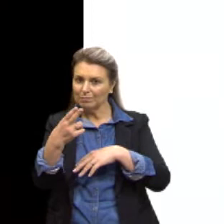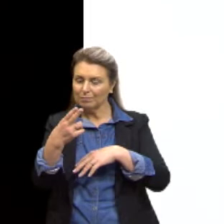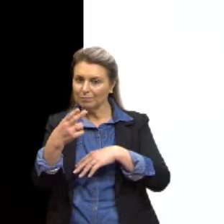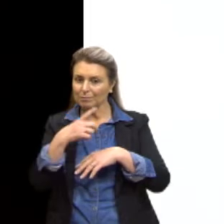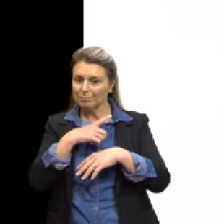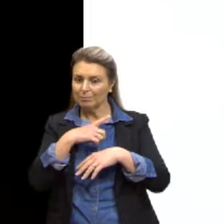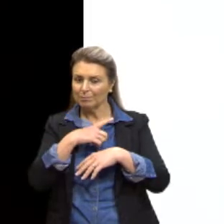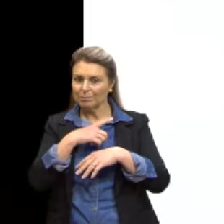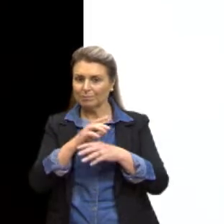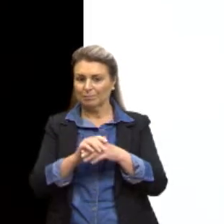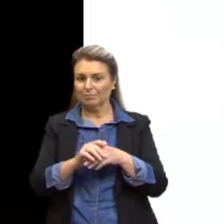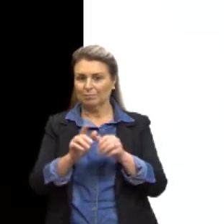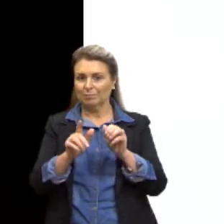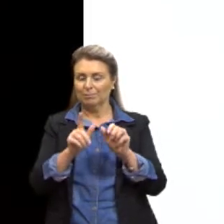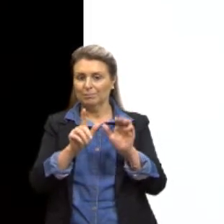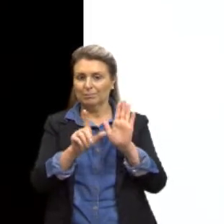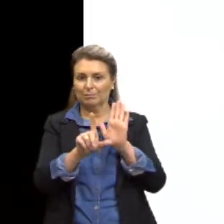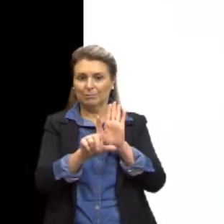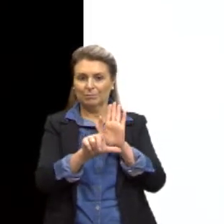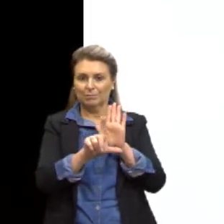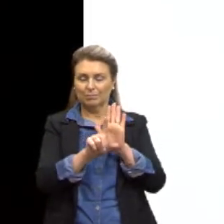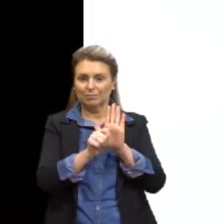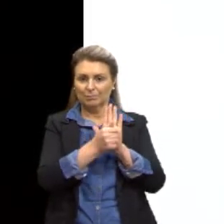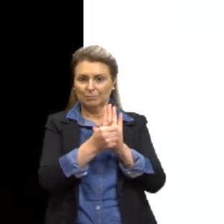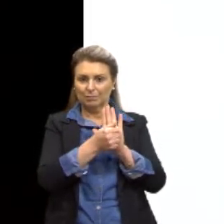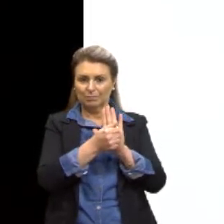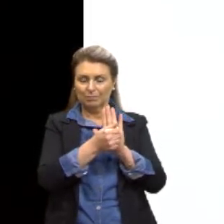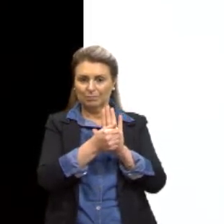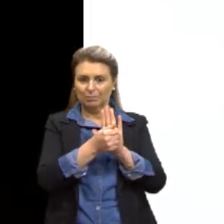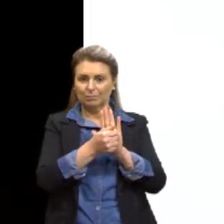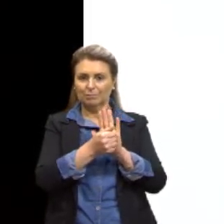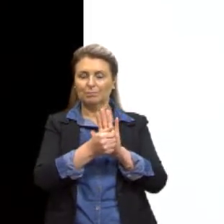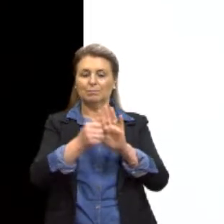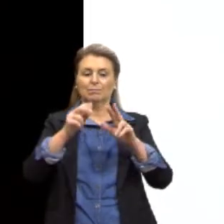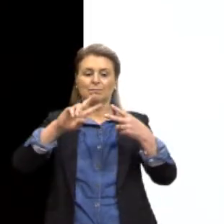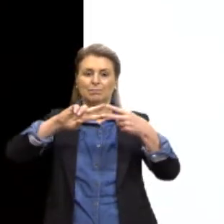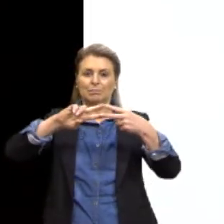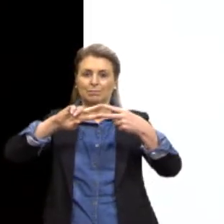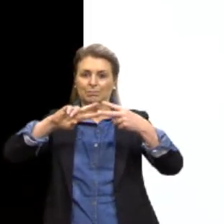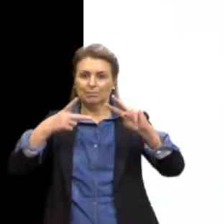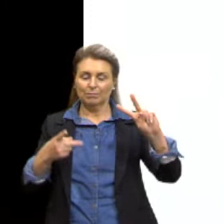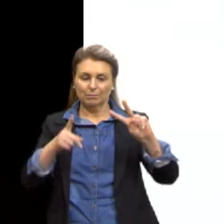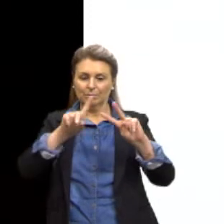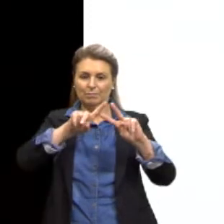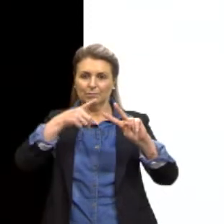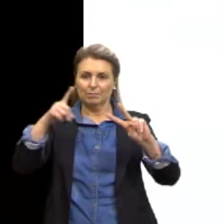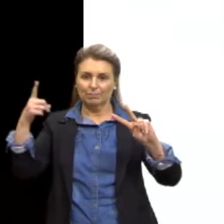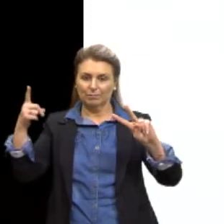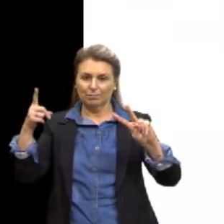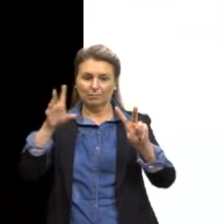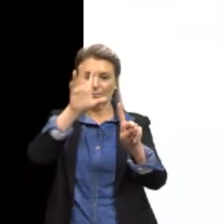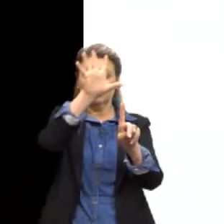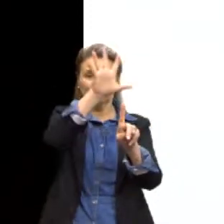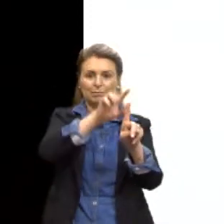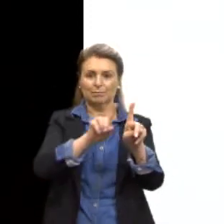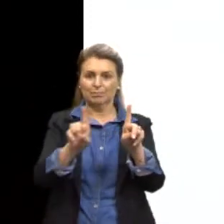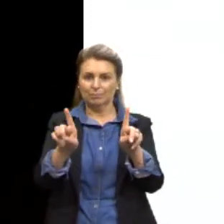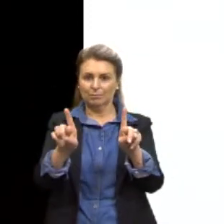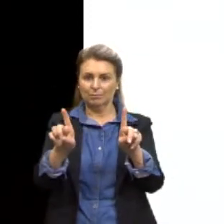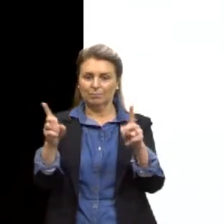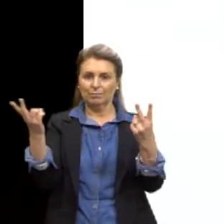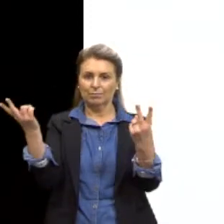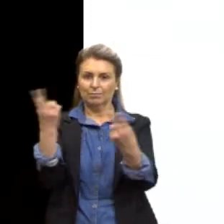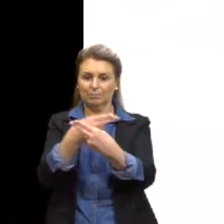A. Letra A, transgenia, clonagem, letra C, hibridização,